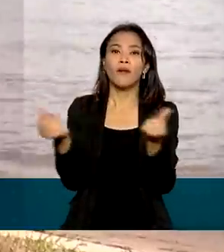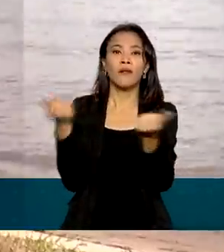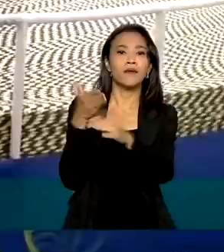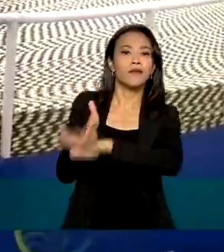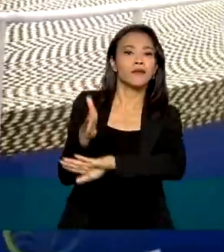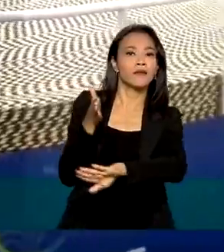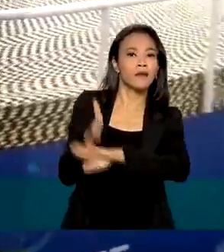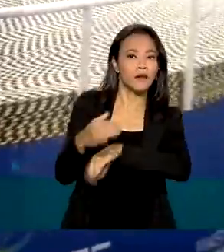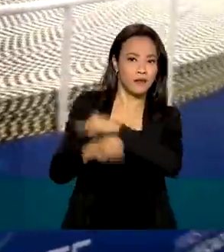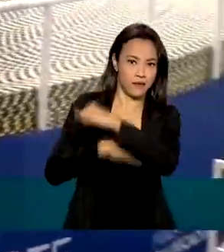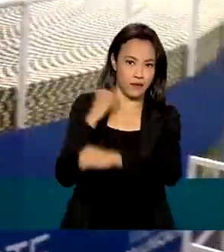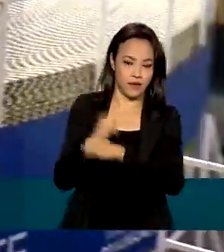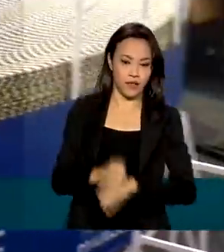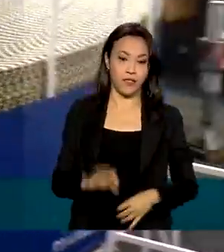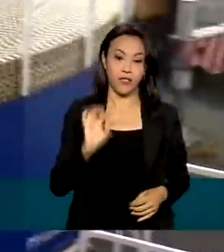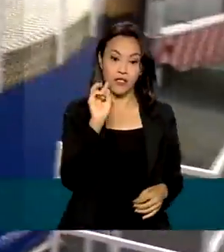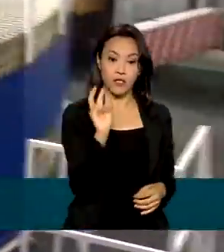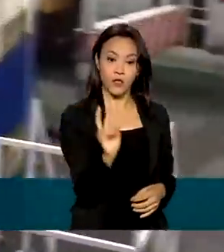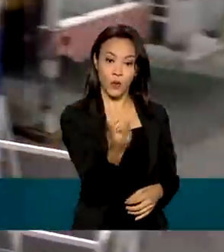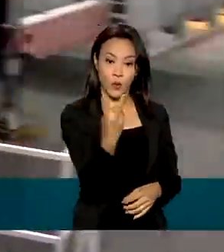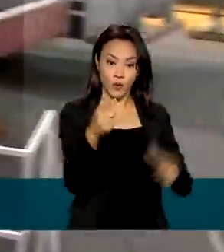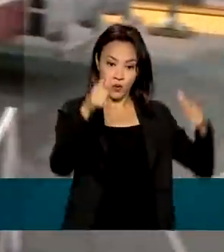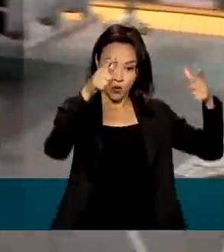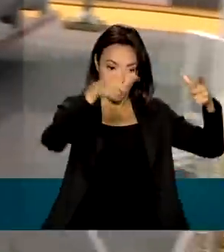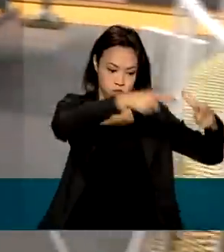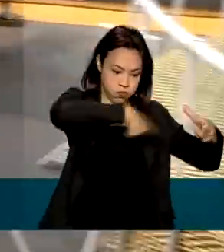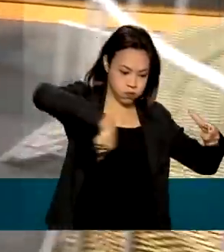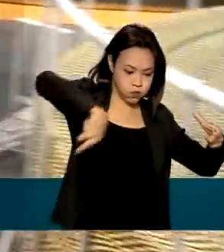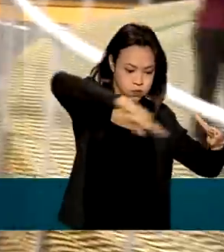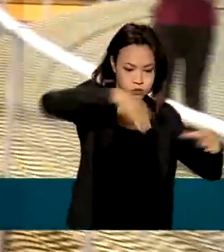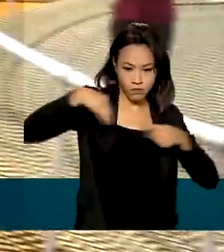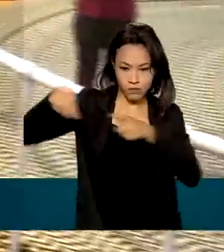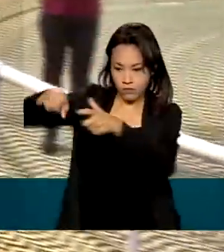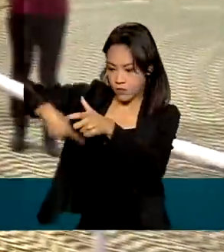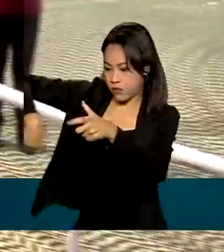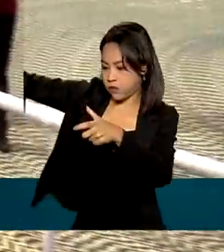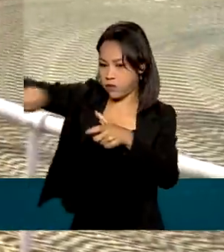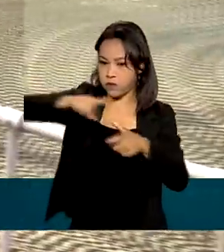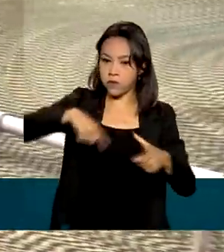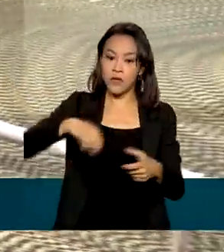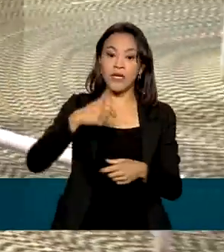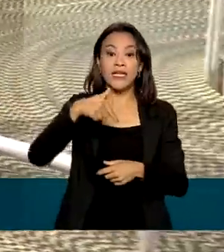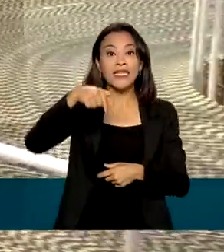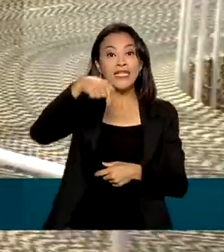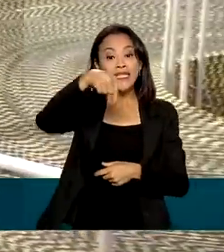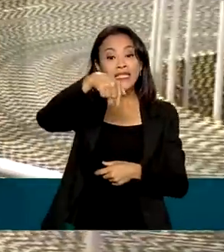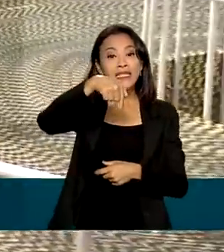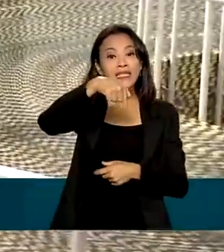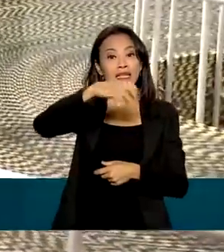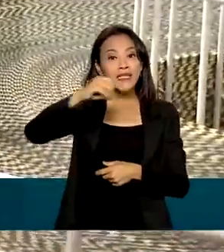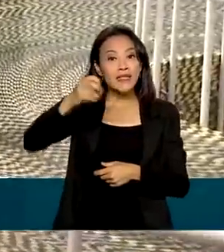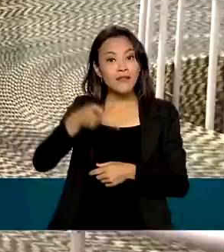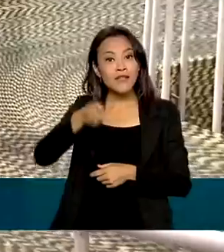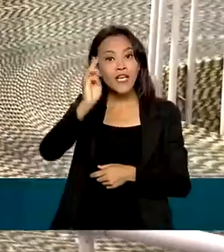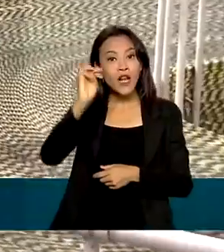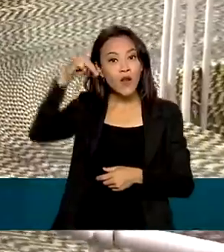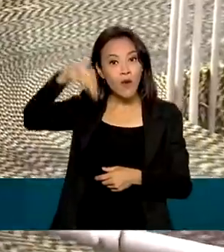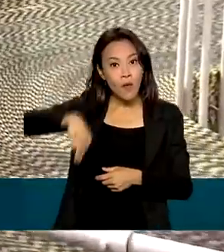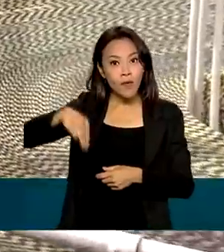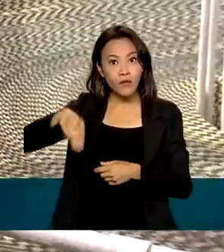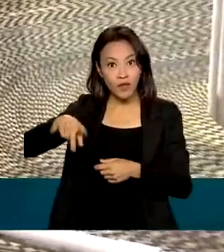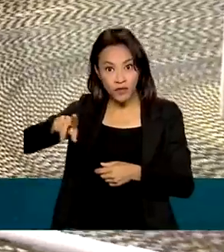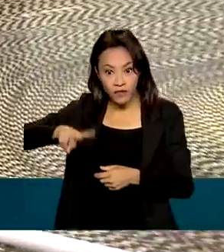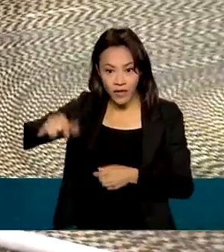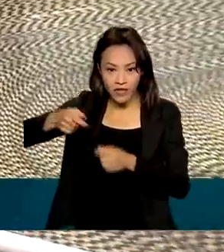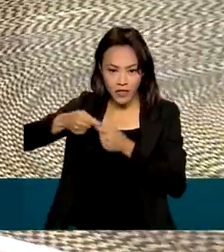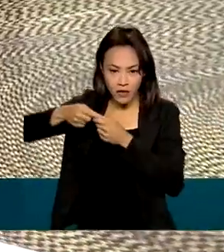acesso à internet. Nesses dois cestos estão 770 quilômetros de cabo de fibra ótica, que serão lançados